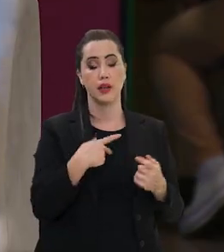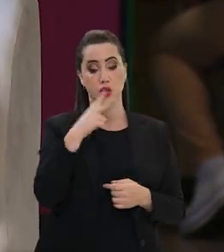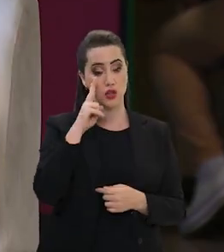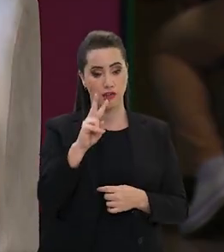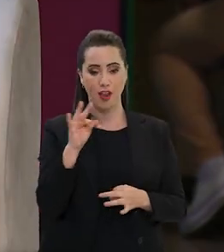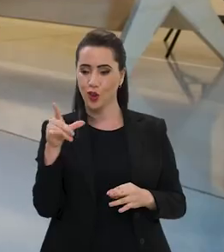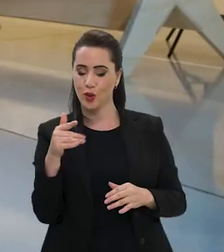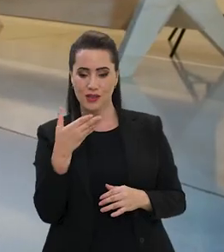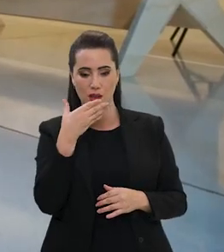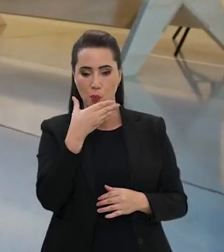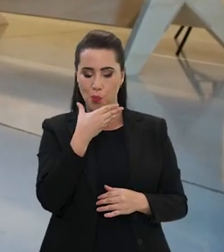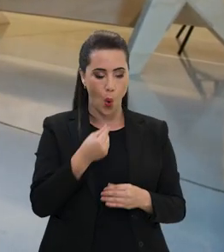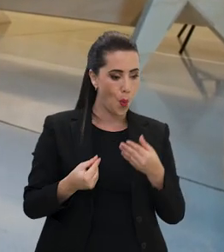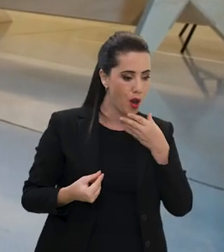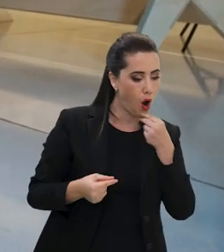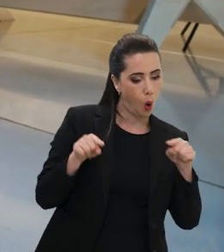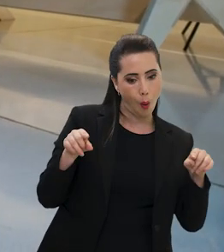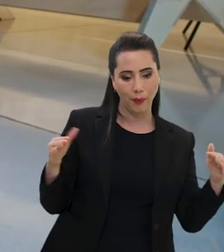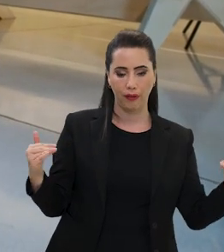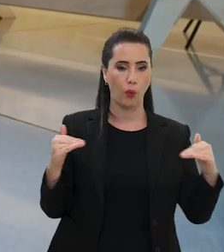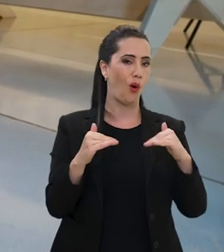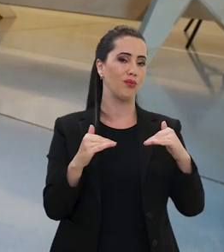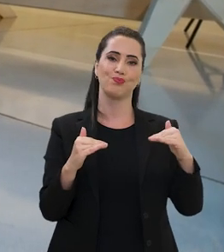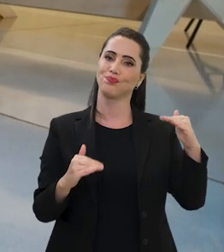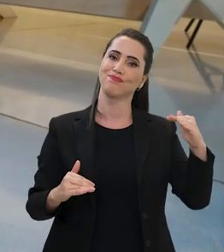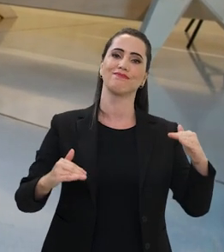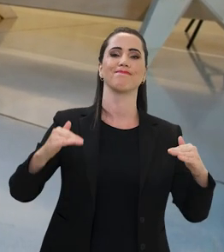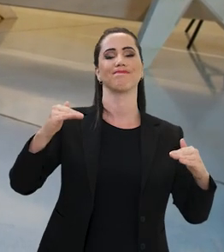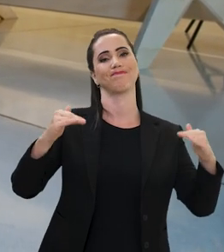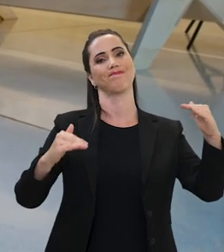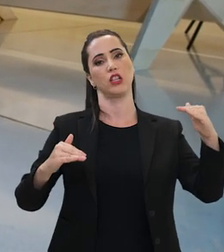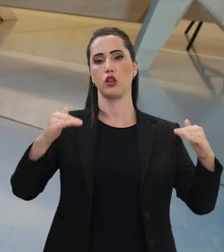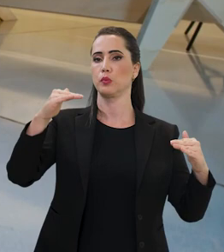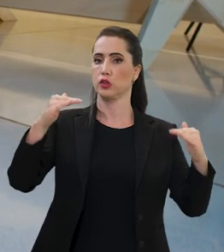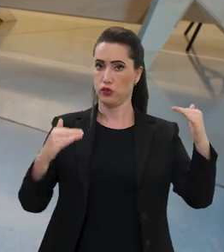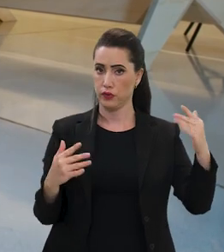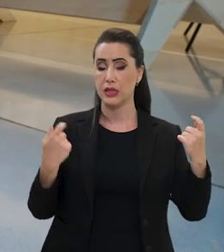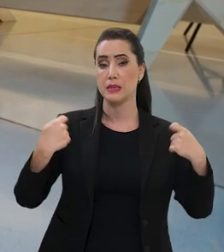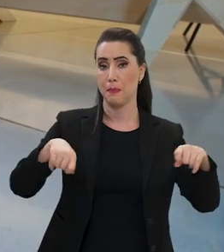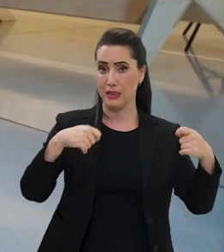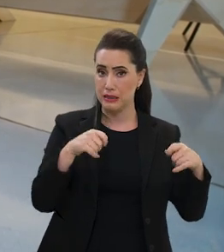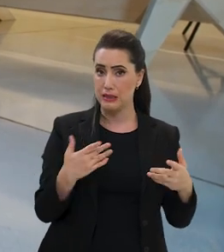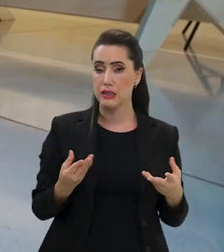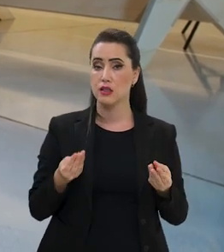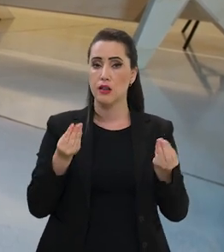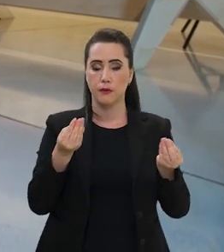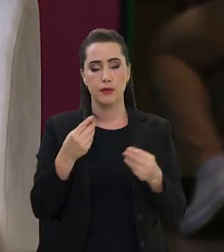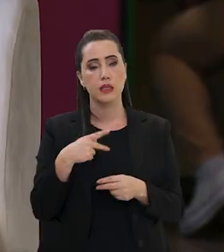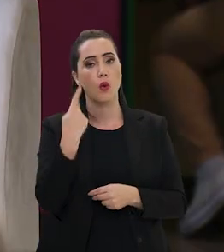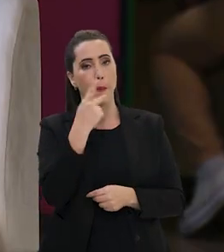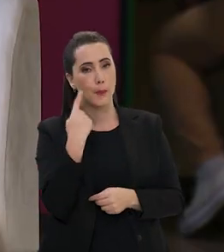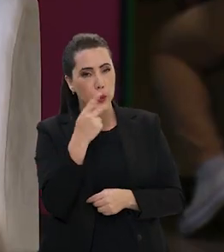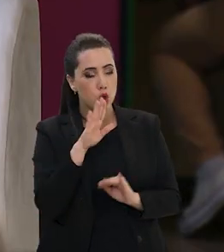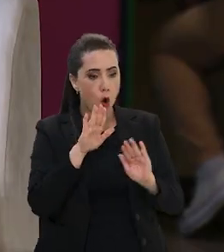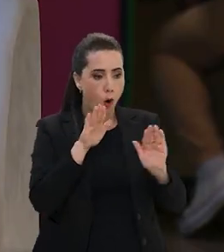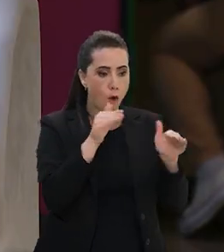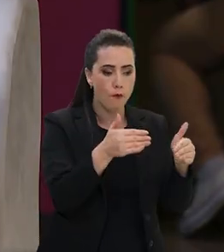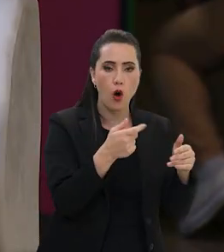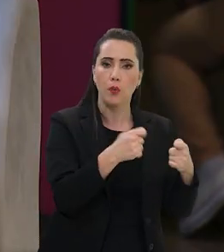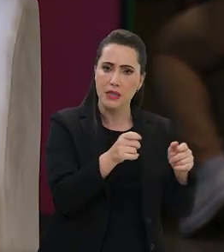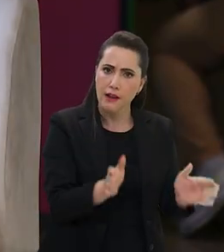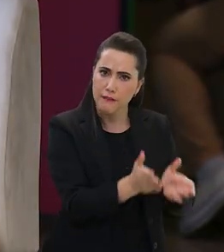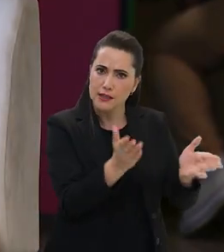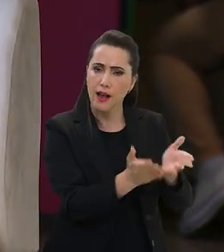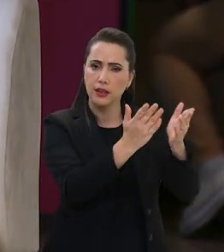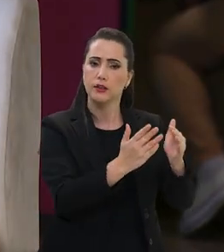mundo, mas que realizar a verdadeira justiça não é tratar igual. É, de fato, você ter uma política pública direcionada para eles.